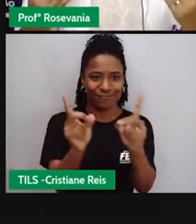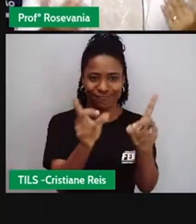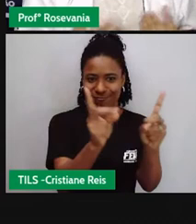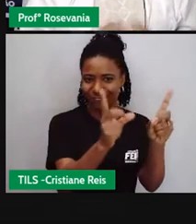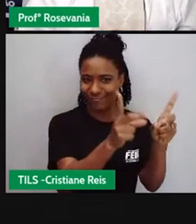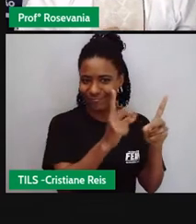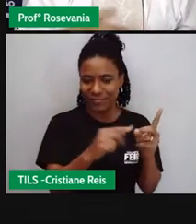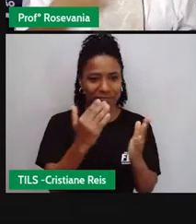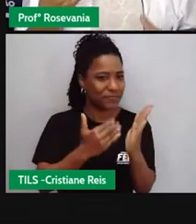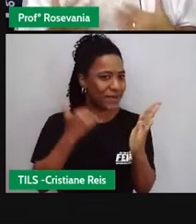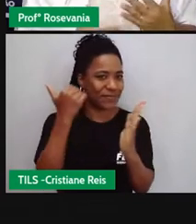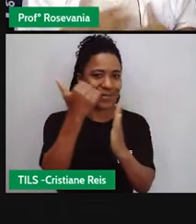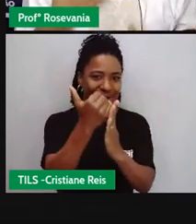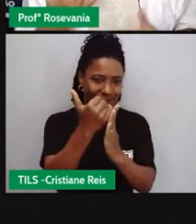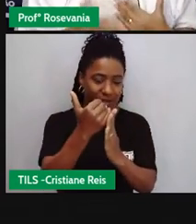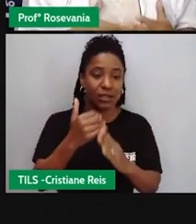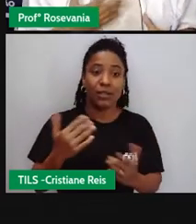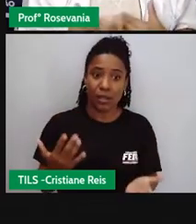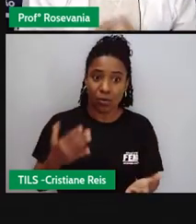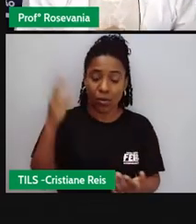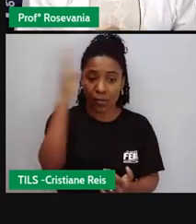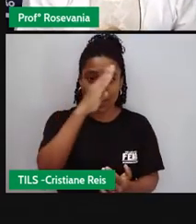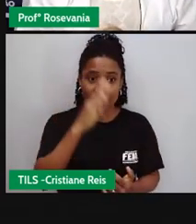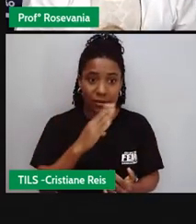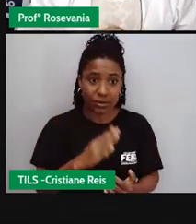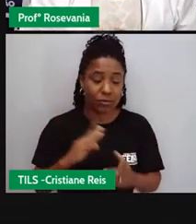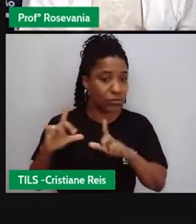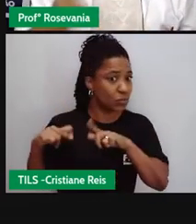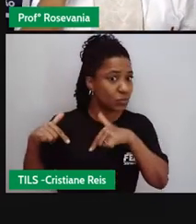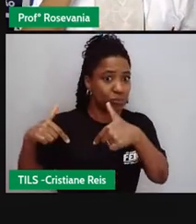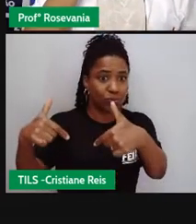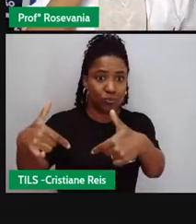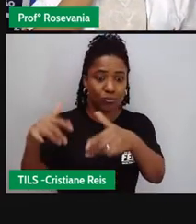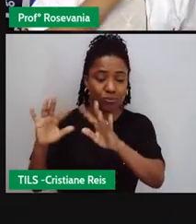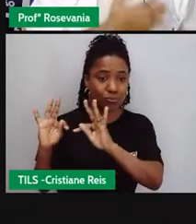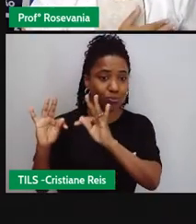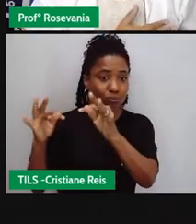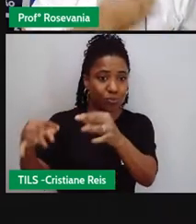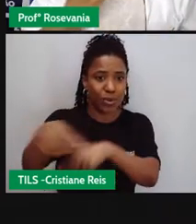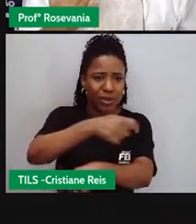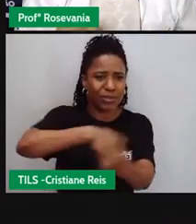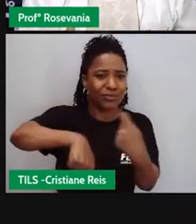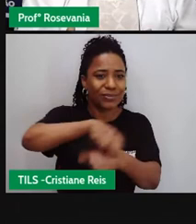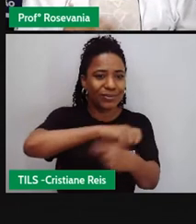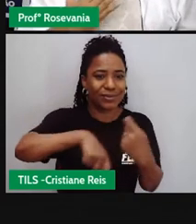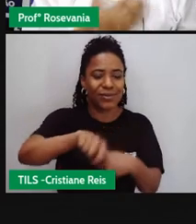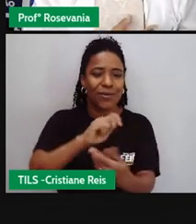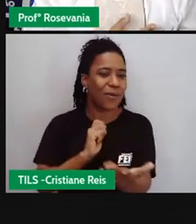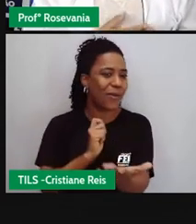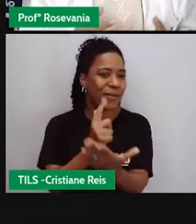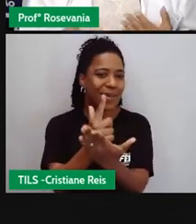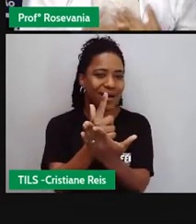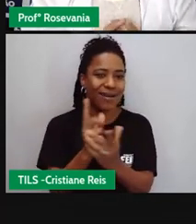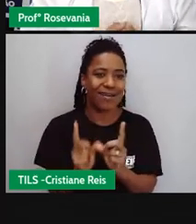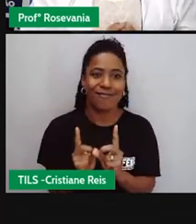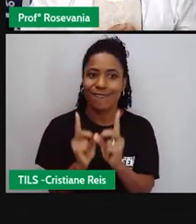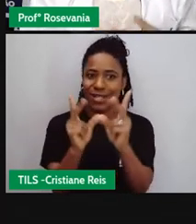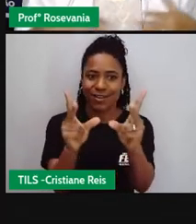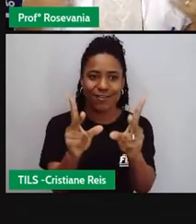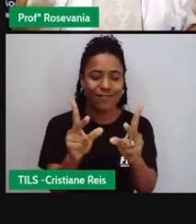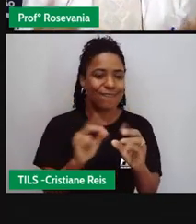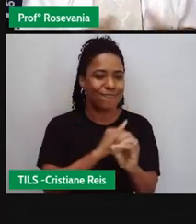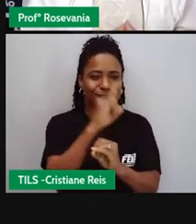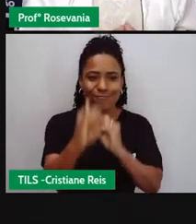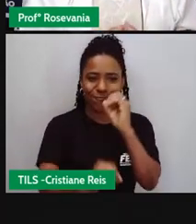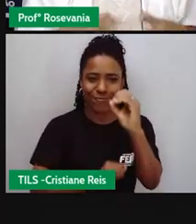e a partir daí as transformações econômicas elas também foram evoluindo hoje a forma de comprar e vender utilizando a rede mundial